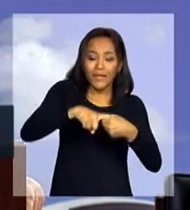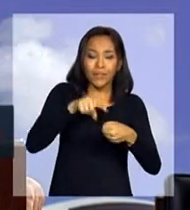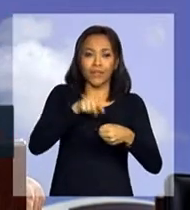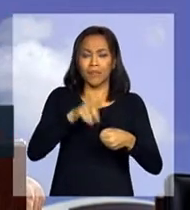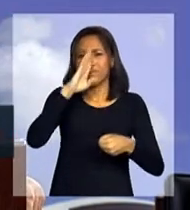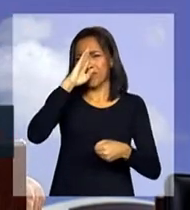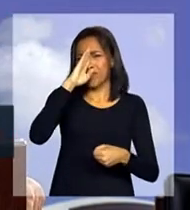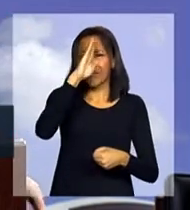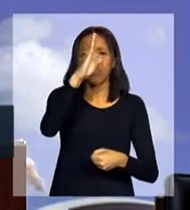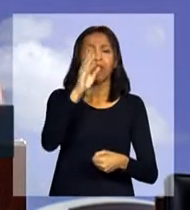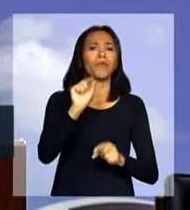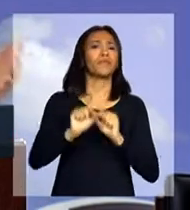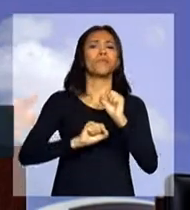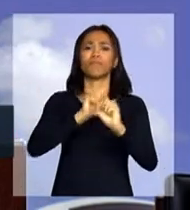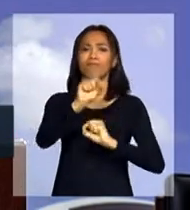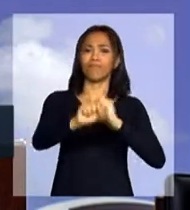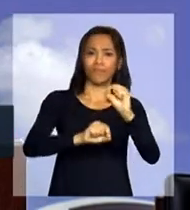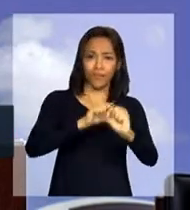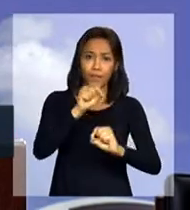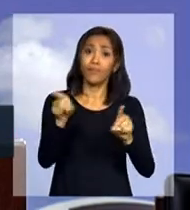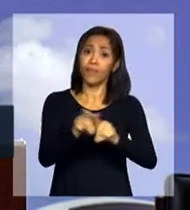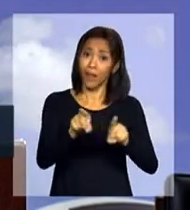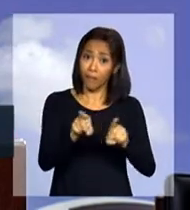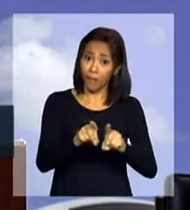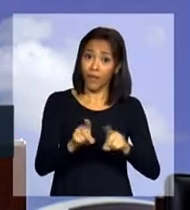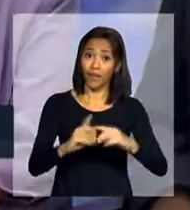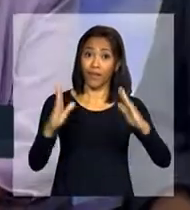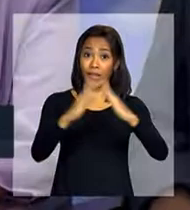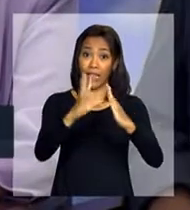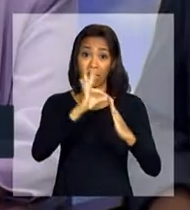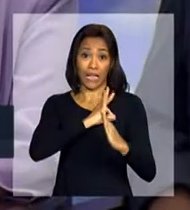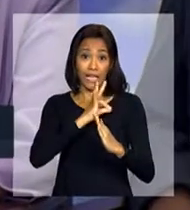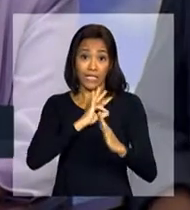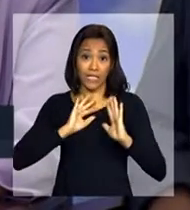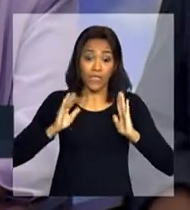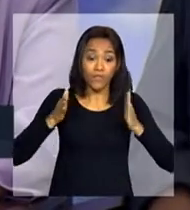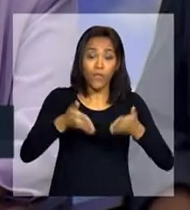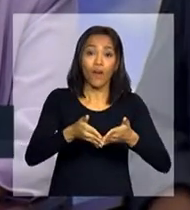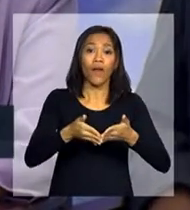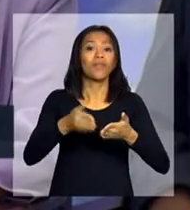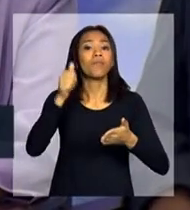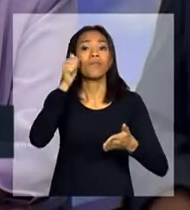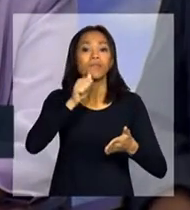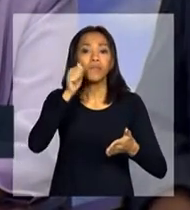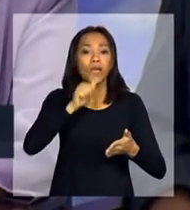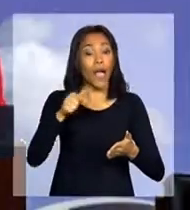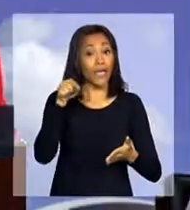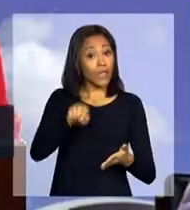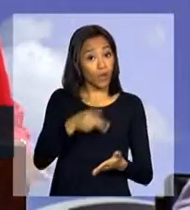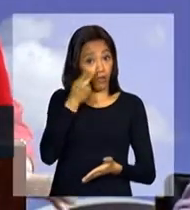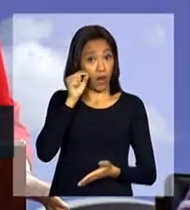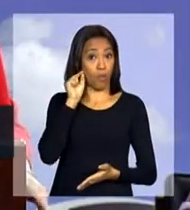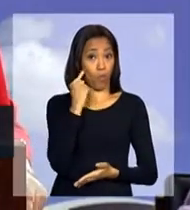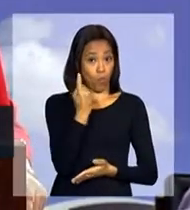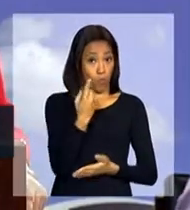no que se refere, também a delegacia das mulheres. E aqui eu queria fazer uma observação.